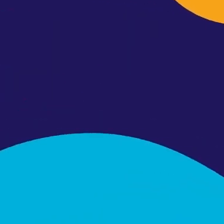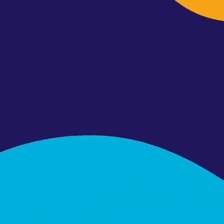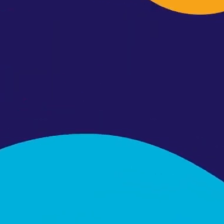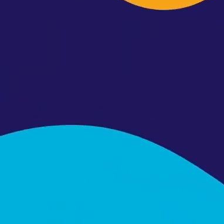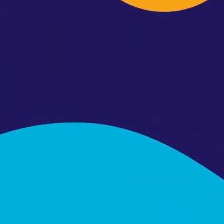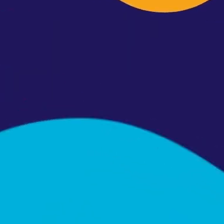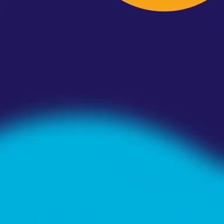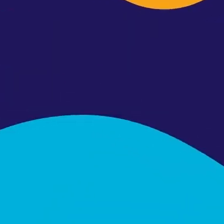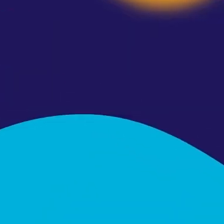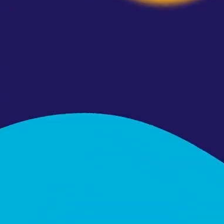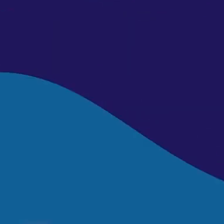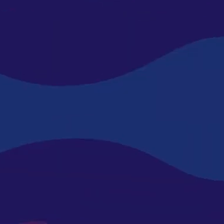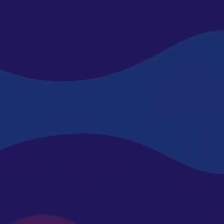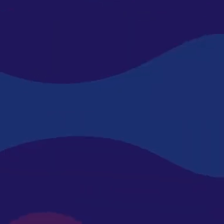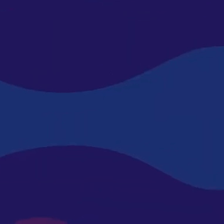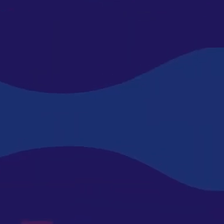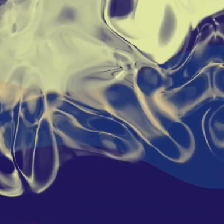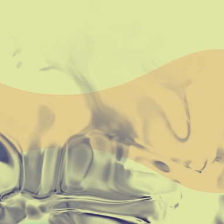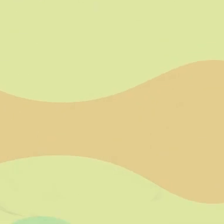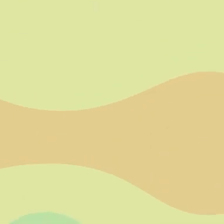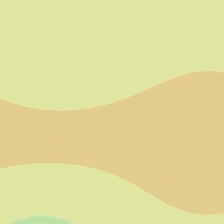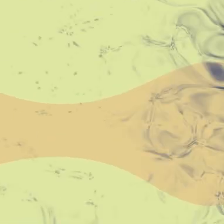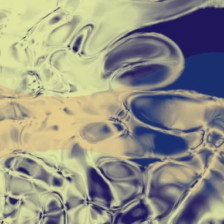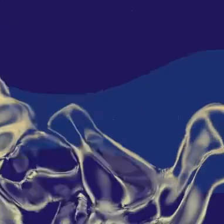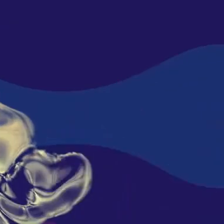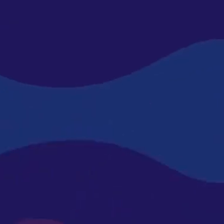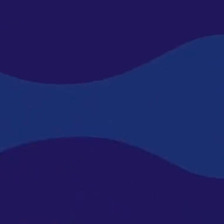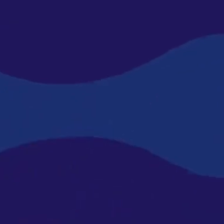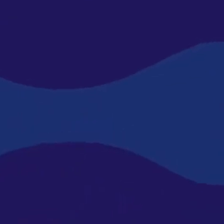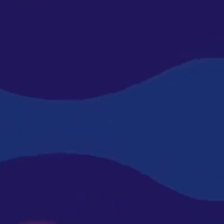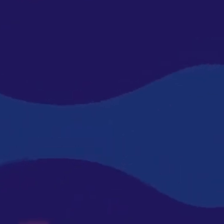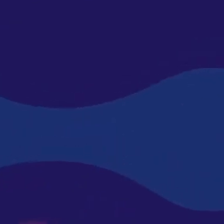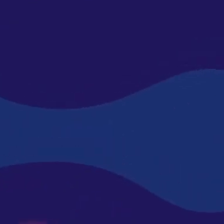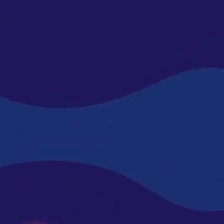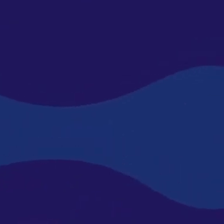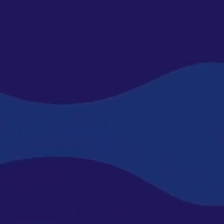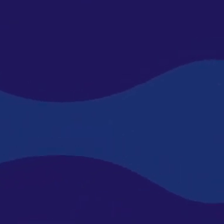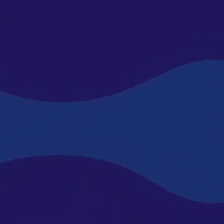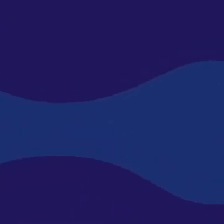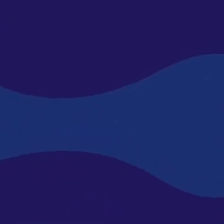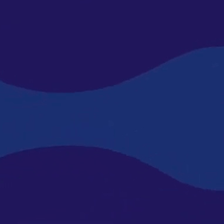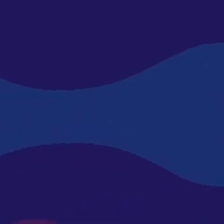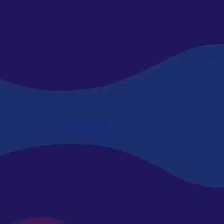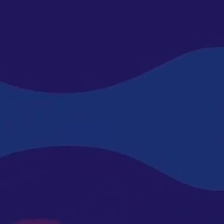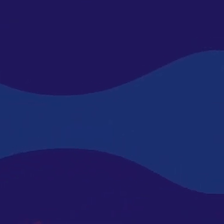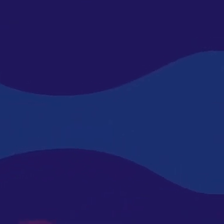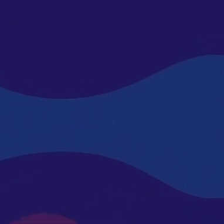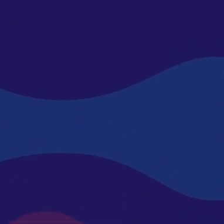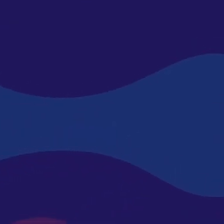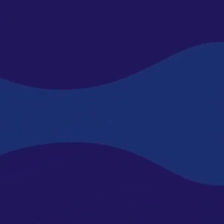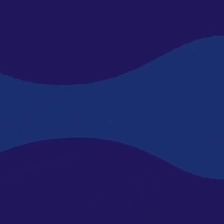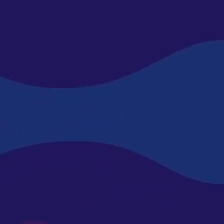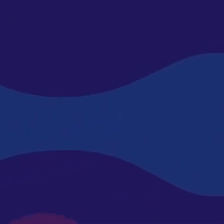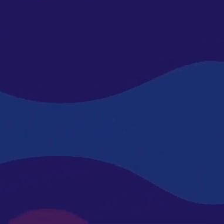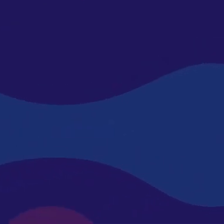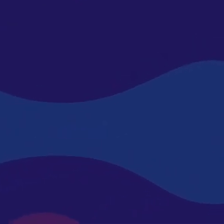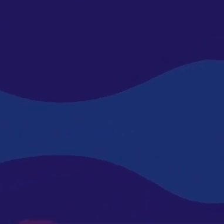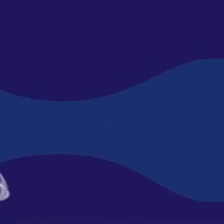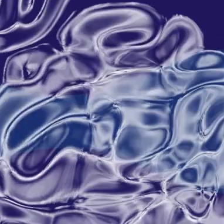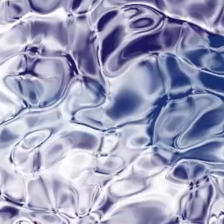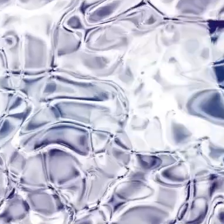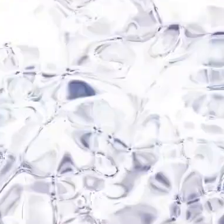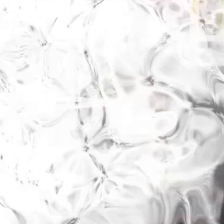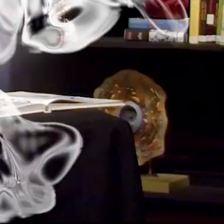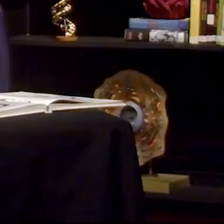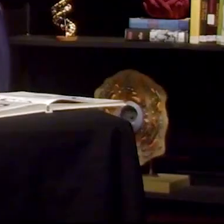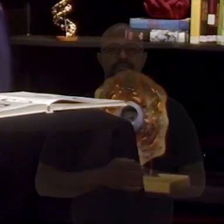Especial da Cultura e Museu da Vida Fiocruz apresentam Em branco, biólogos respondem Como surgiram as vacinas? Os biólogos Miguel de Oliveira e